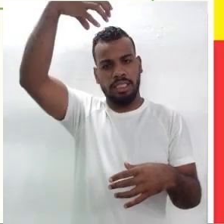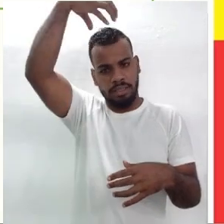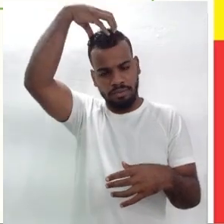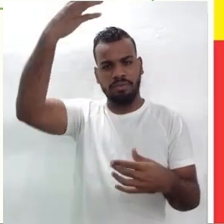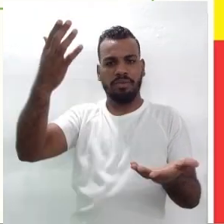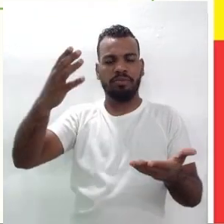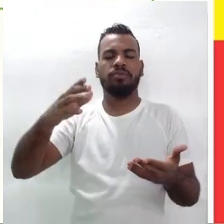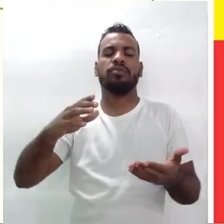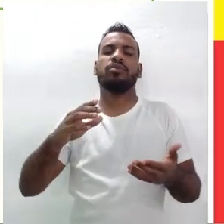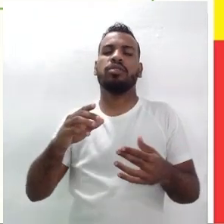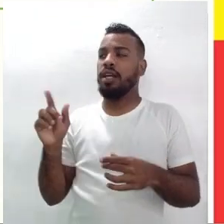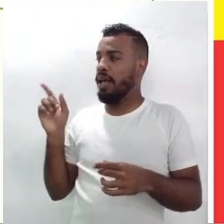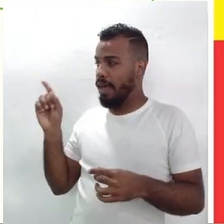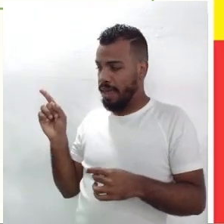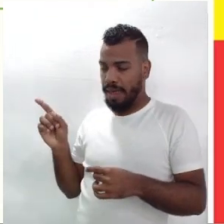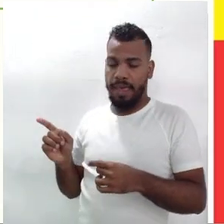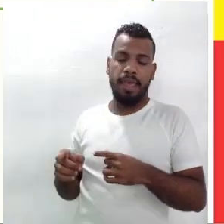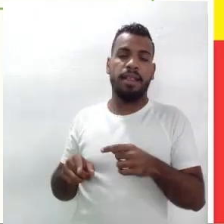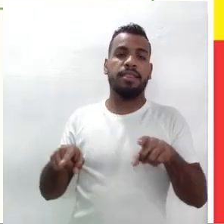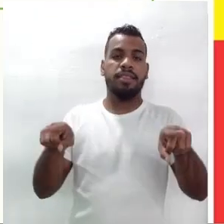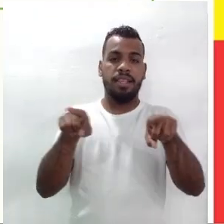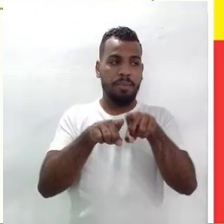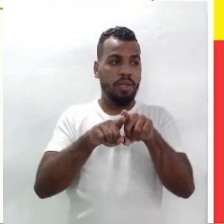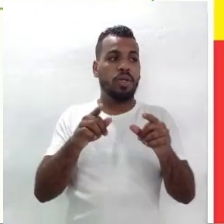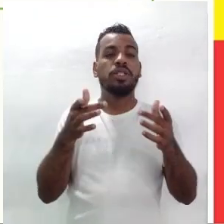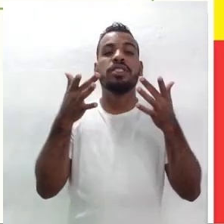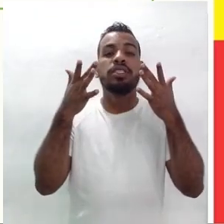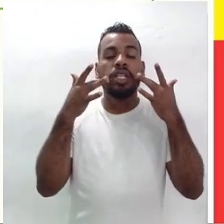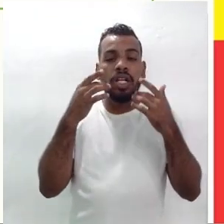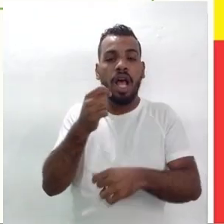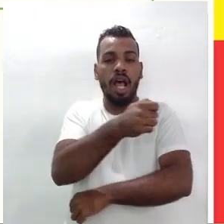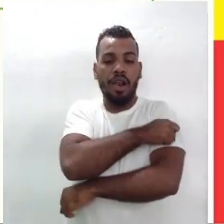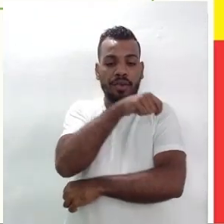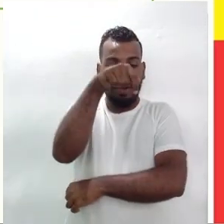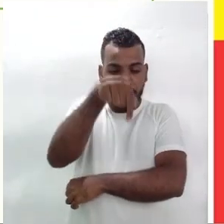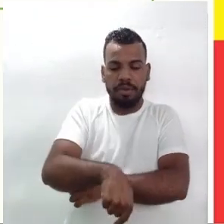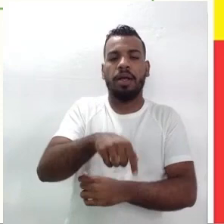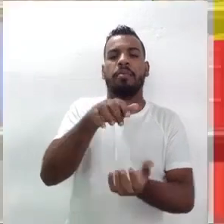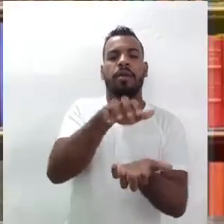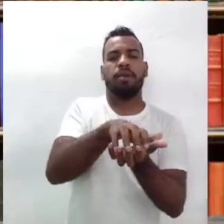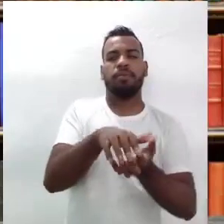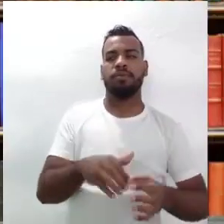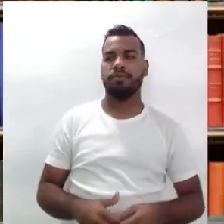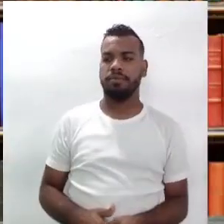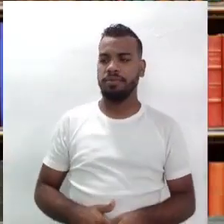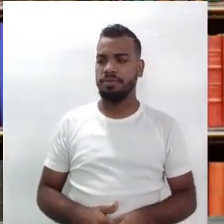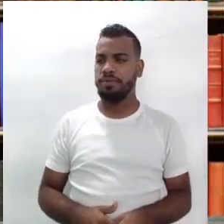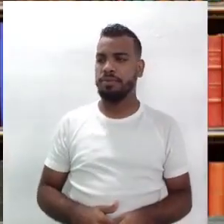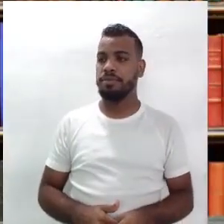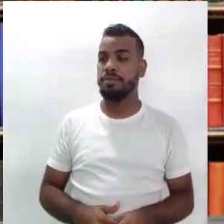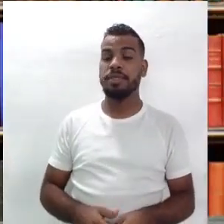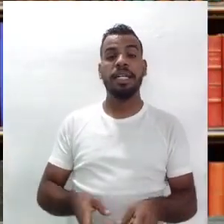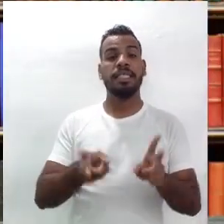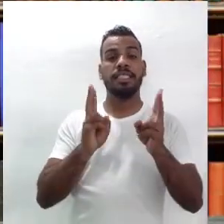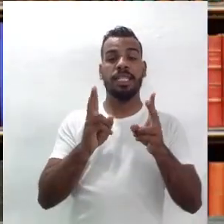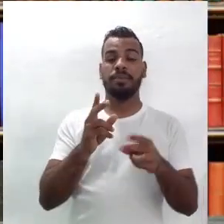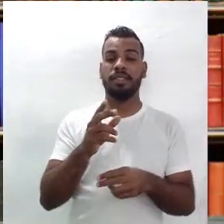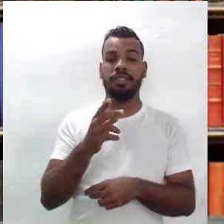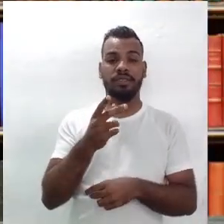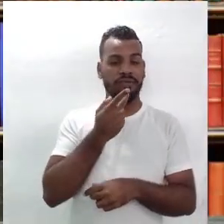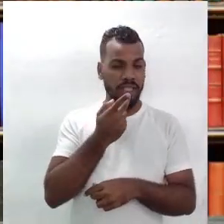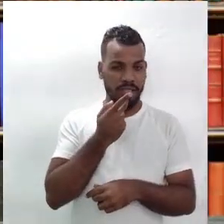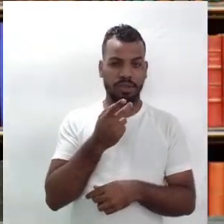peça foi montada também pelo Teatro de Estudantes de Pernambuco. Mas a gente sempre volta a essa tecla, né?